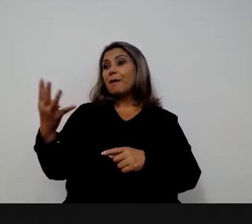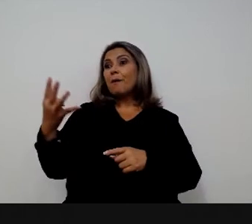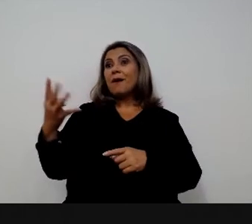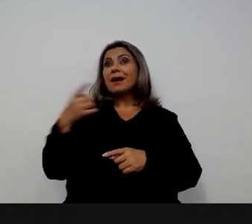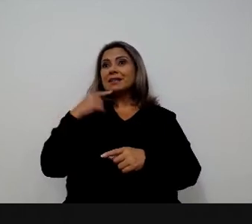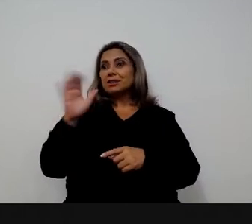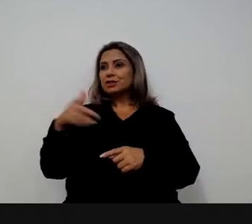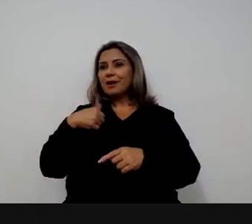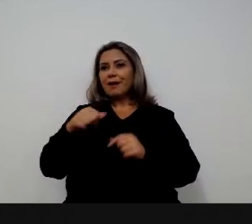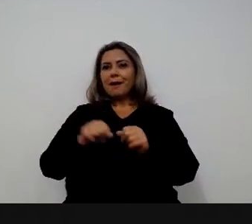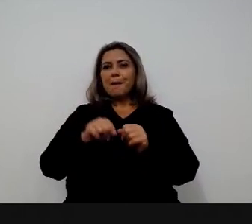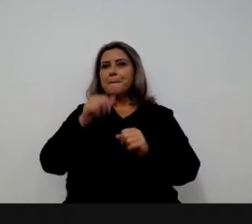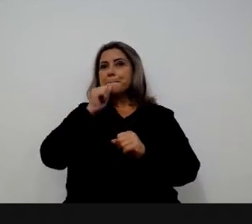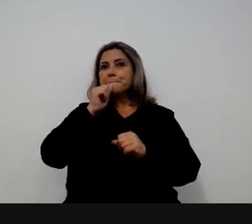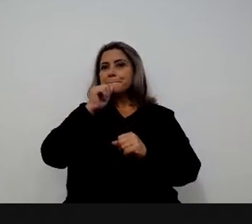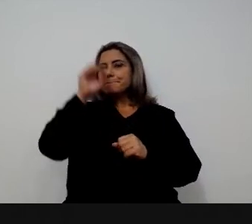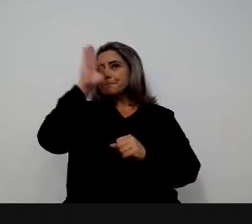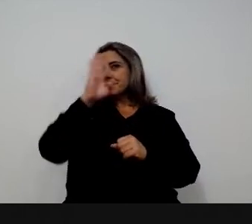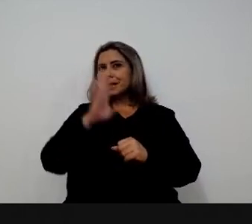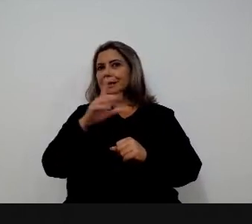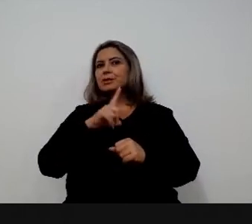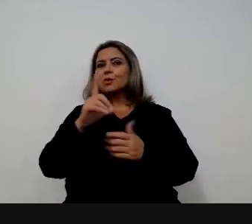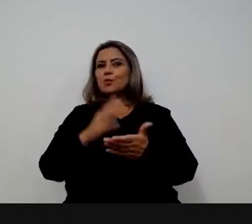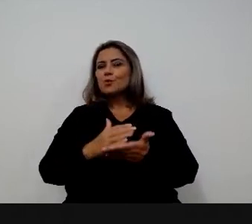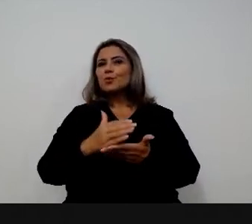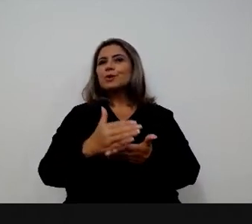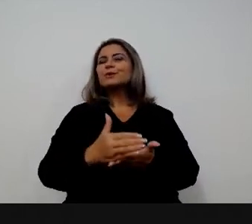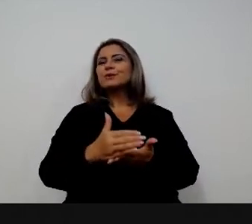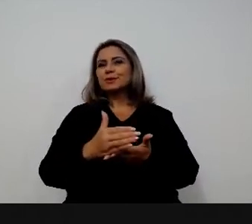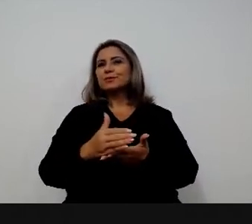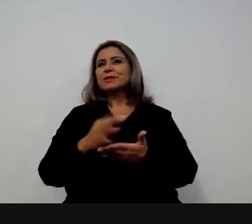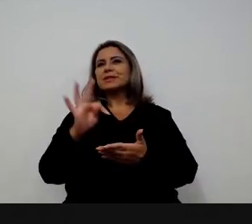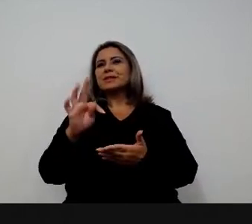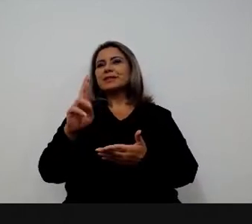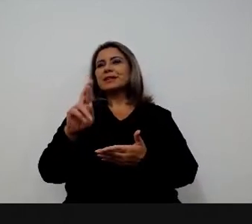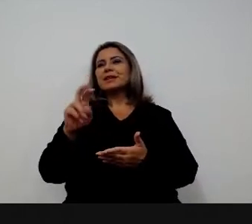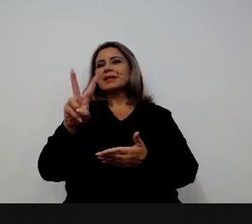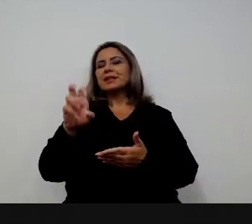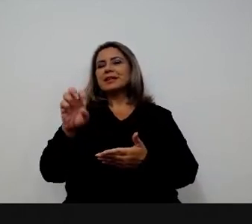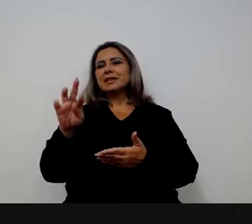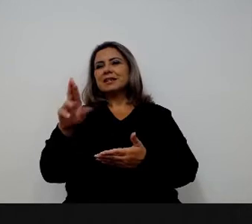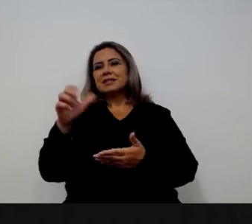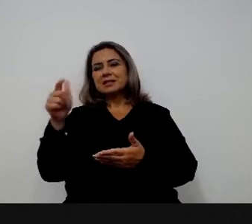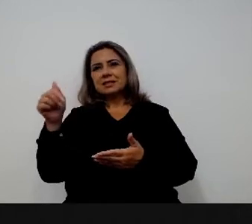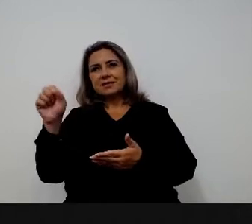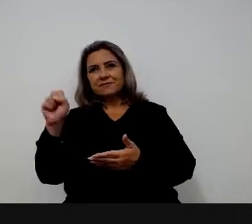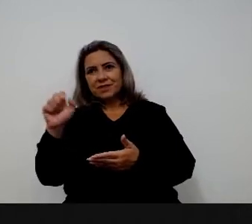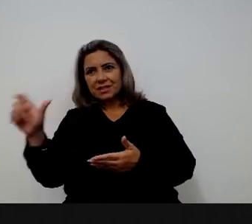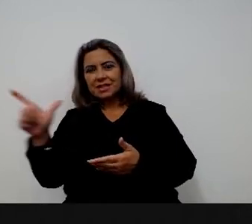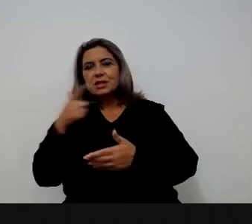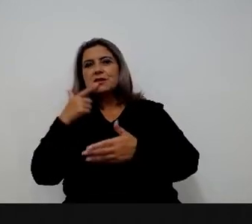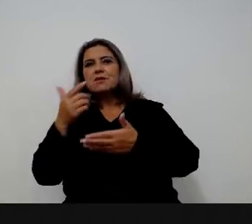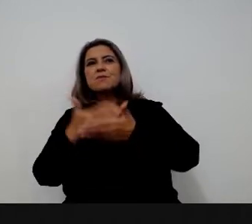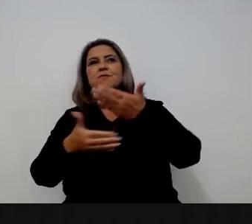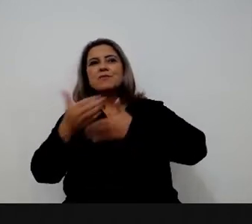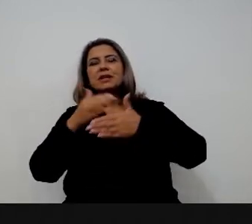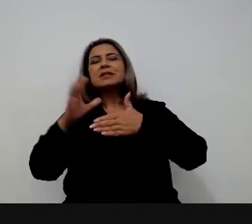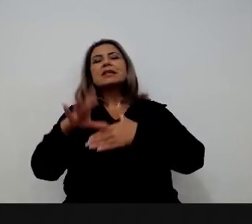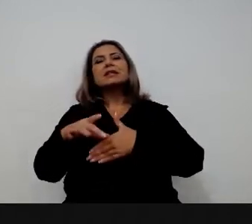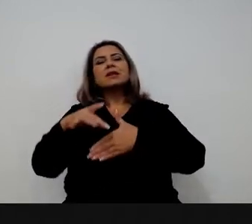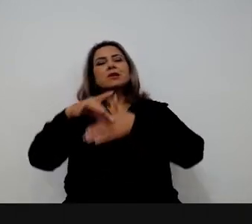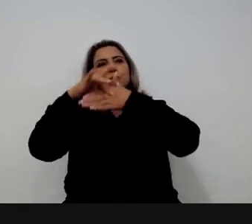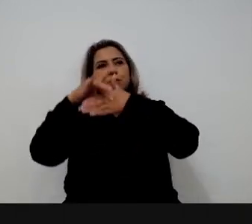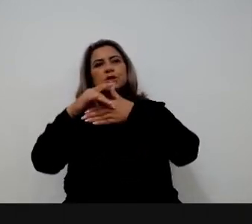gente estava na zero então agora a gente tem matriz de competências transversais são os key competências temos também as matrizes de